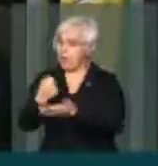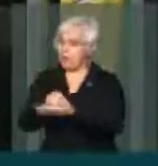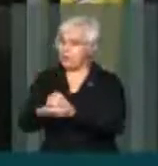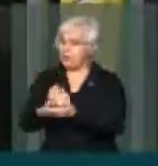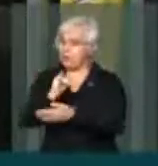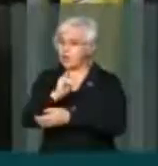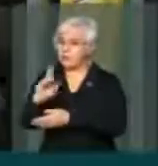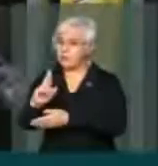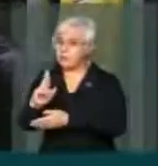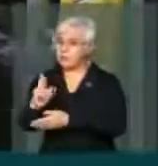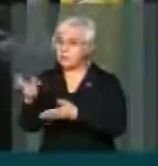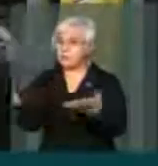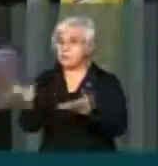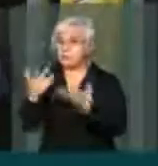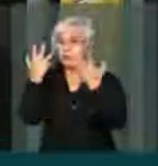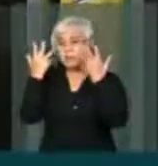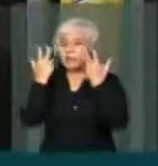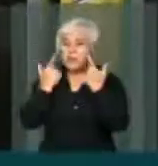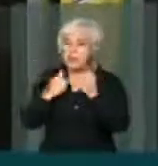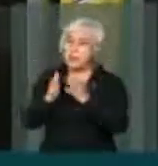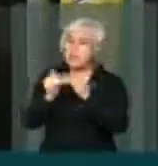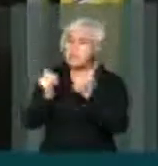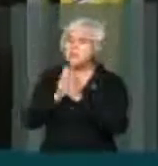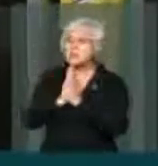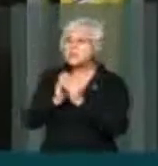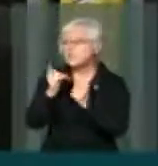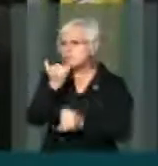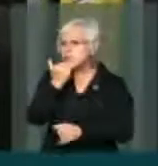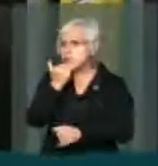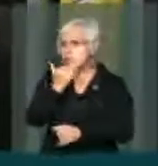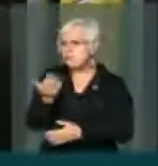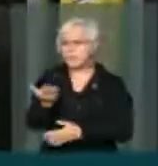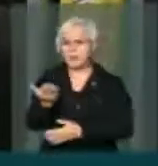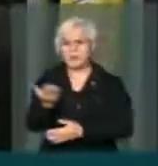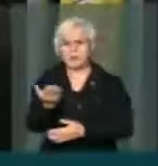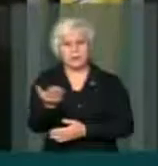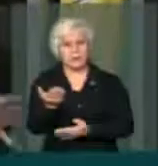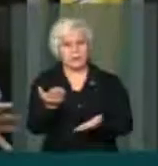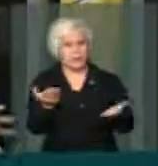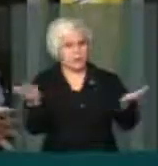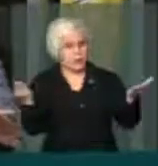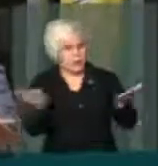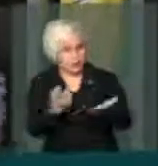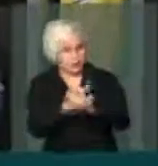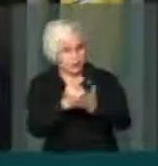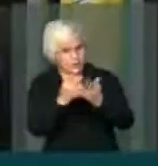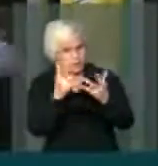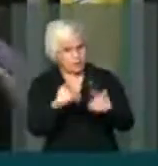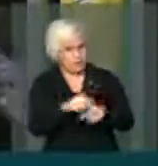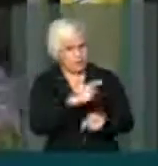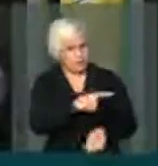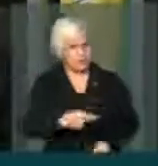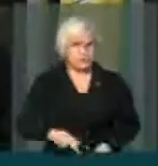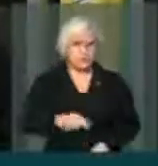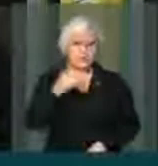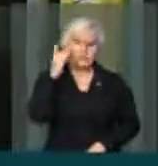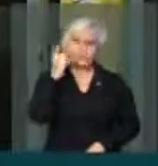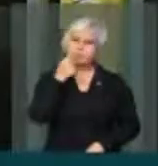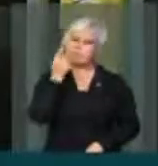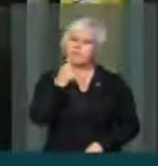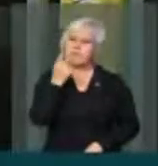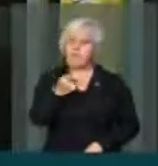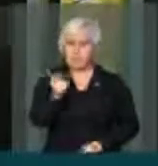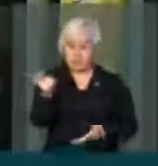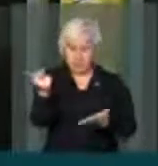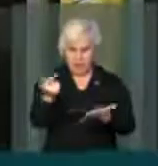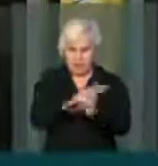pedindo anistia porque confessou que errou. A presidente Dilma confessou que errou e agora vamos acobertar o crime dela?